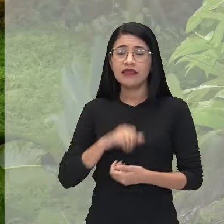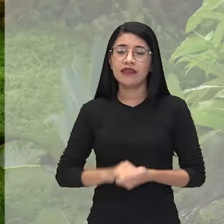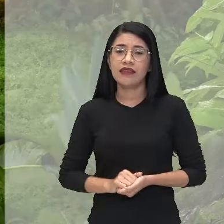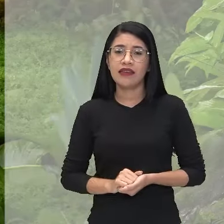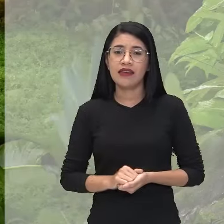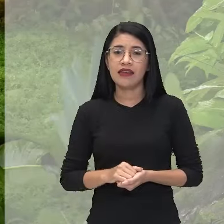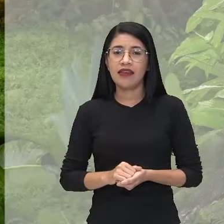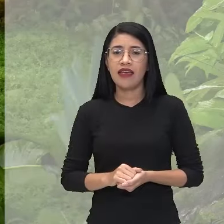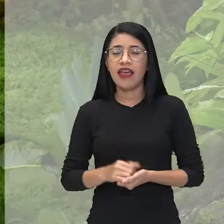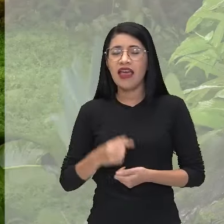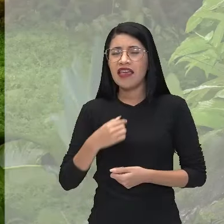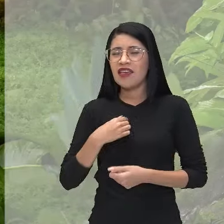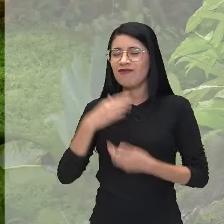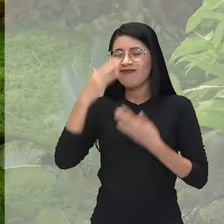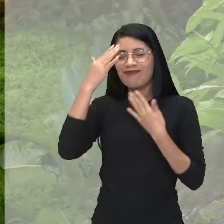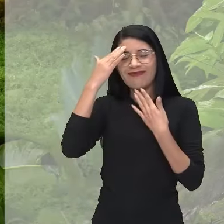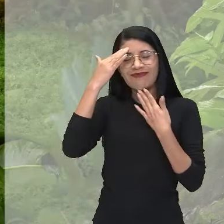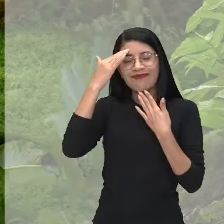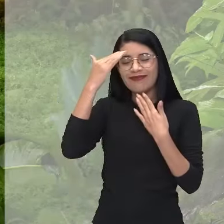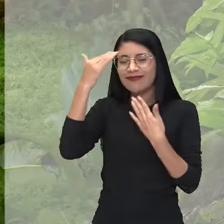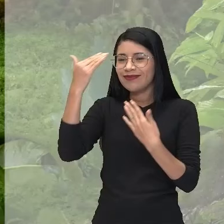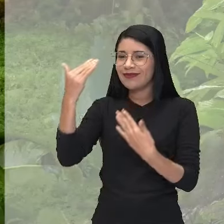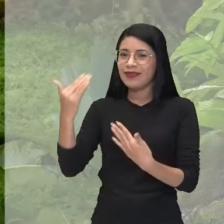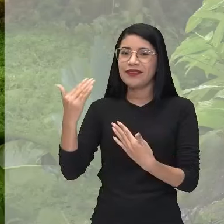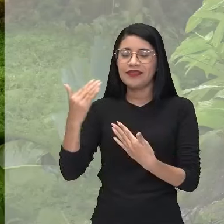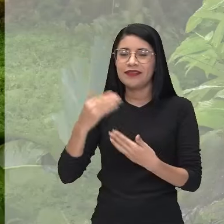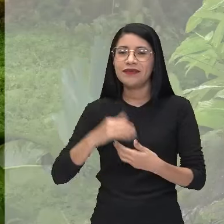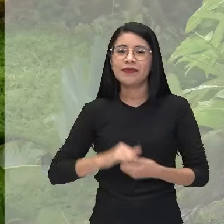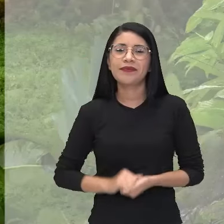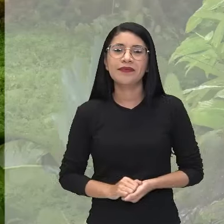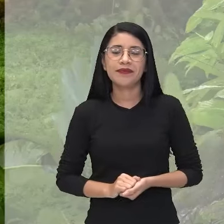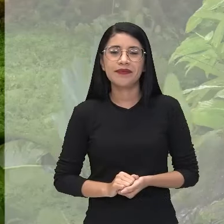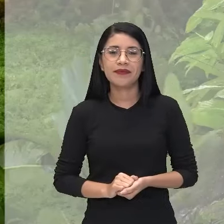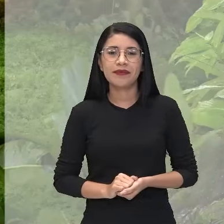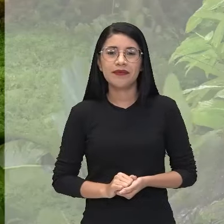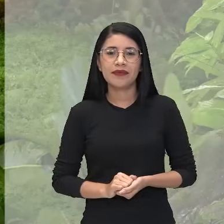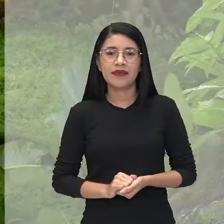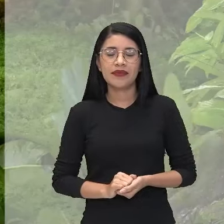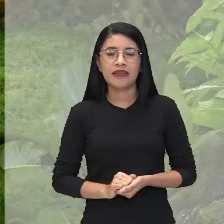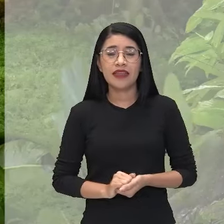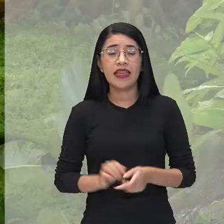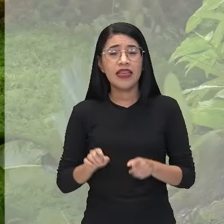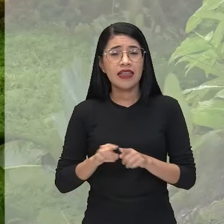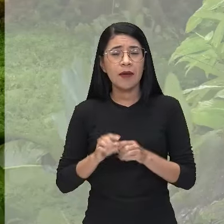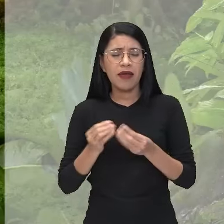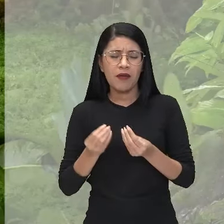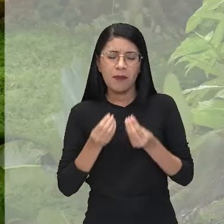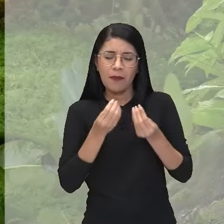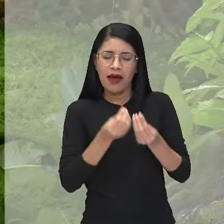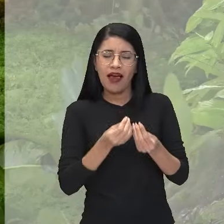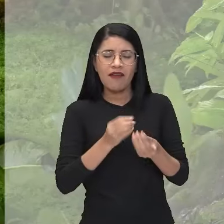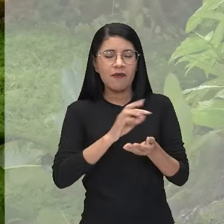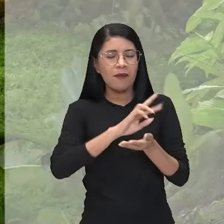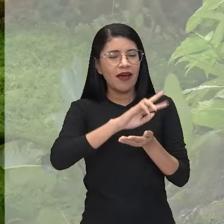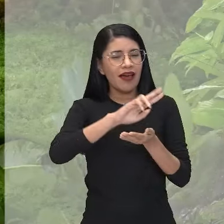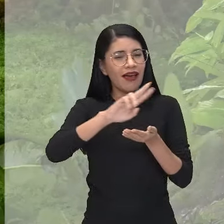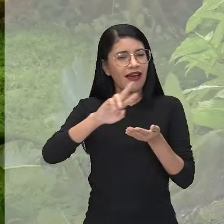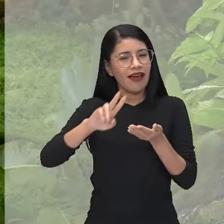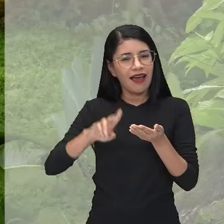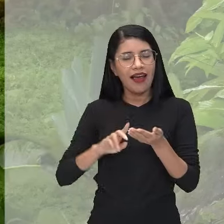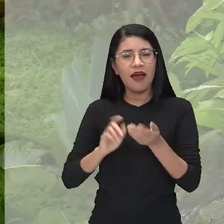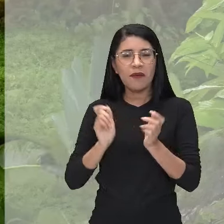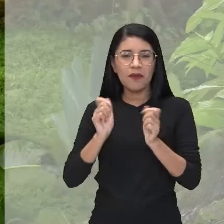ficarei muito agradecida e daria tudo o que você